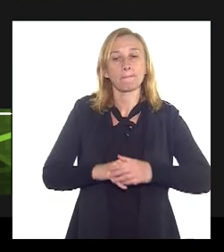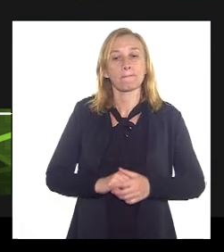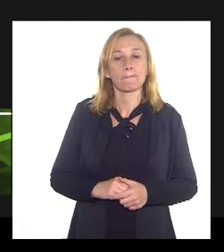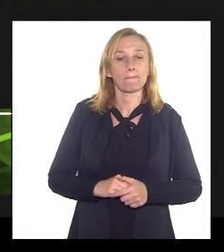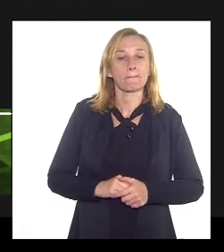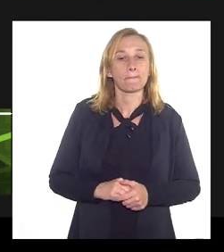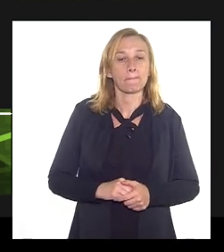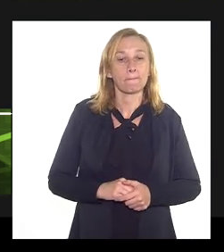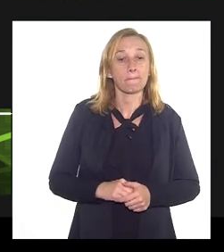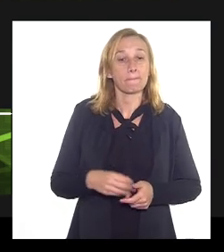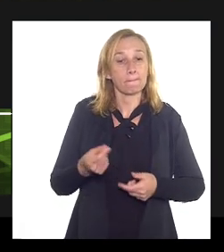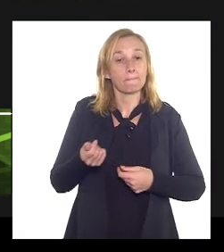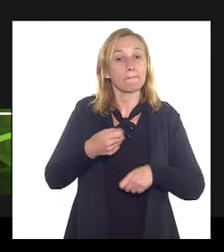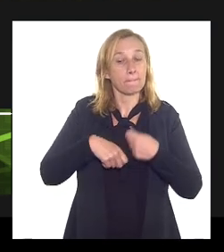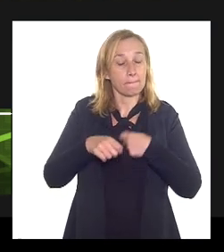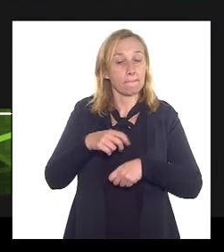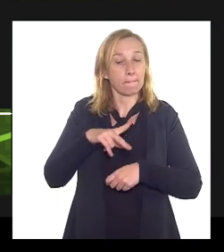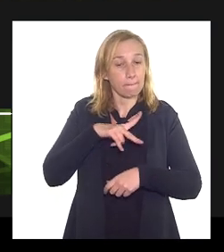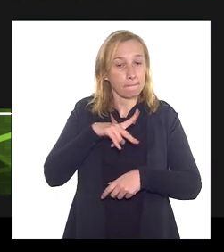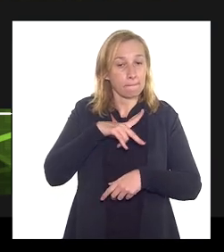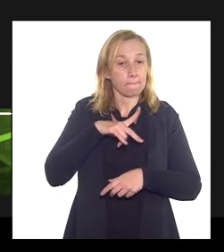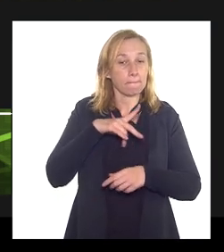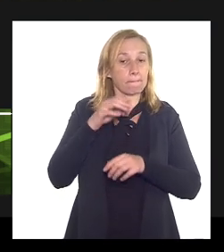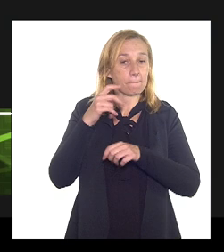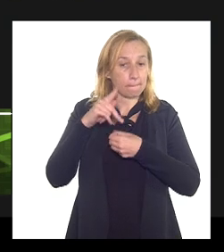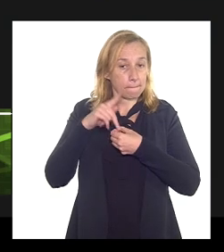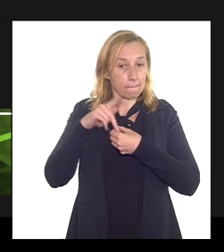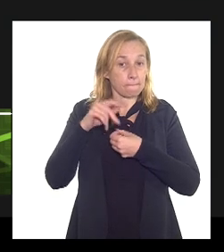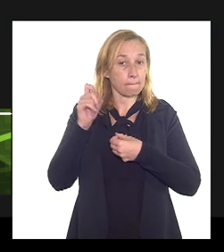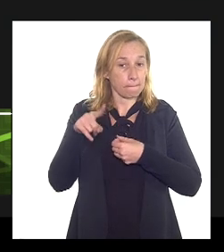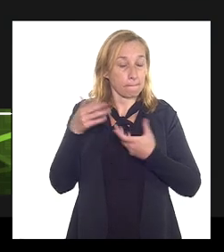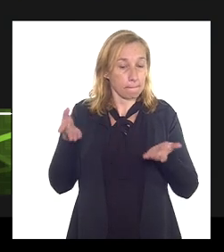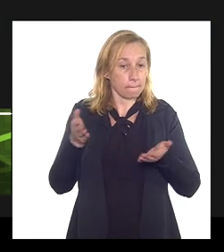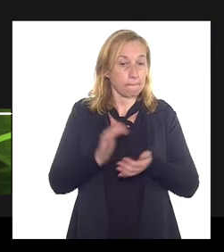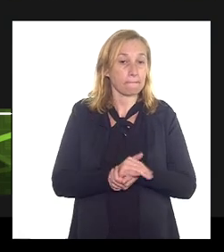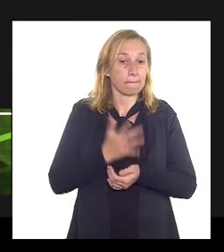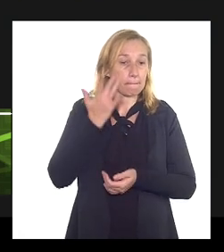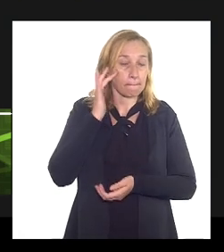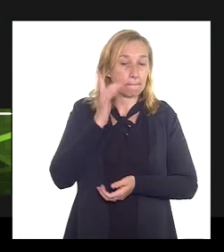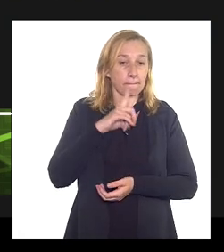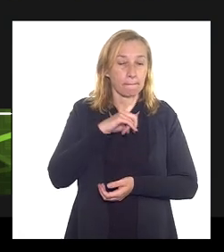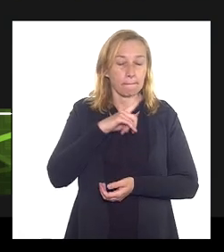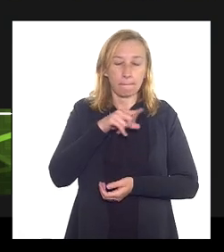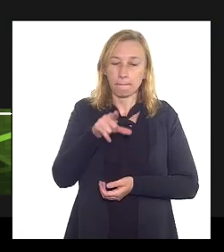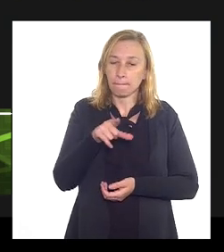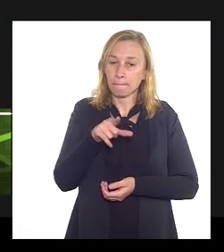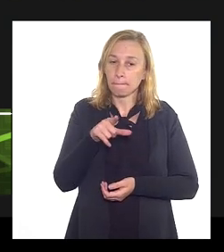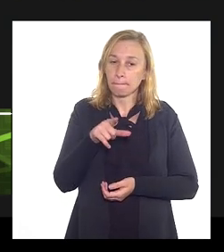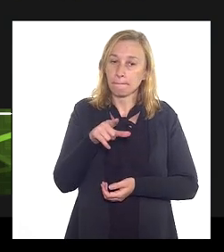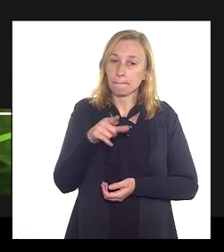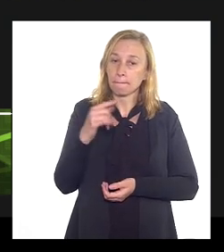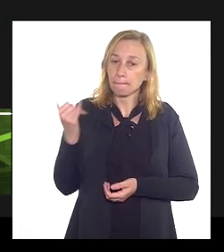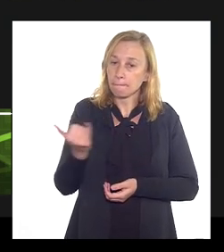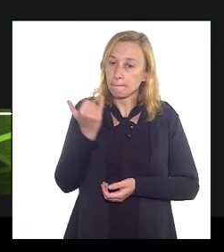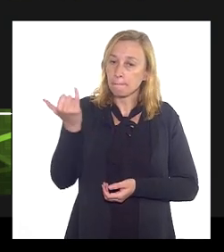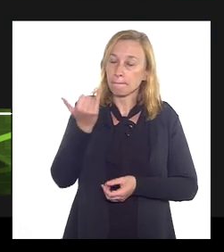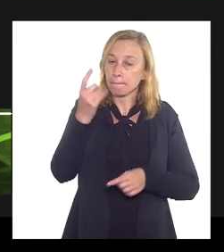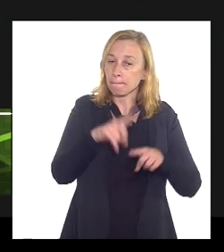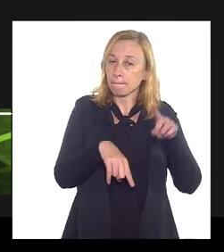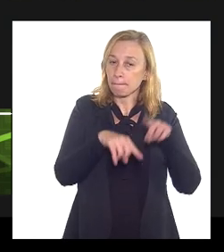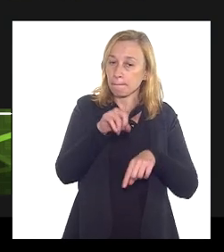de negócio da própria Petrobras eu acho que tem aí elementos importantes para serem